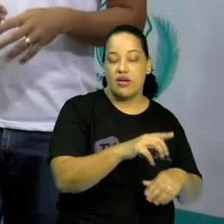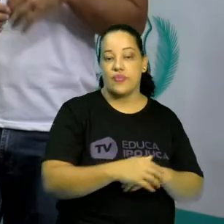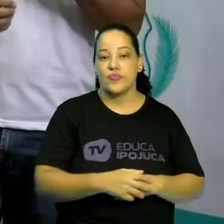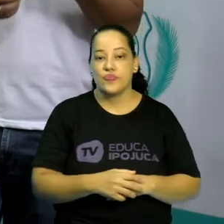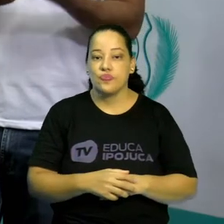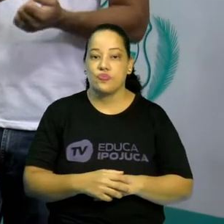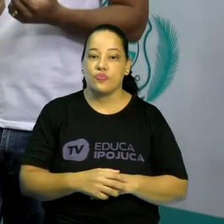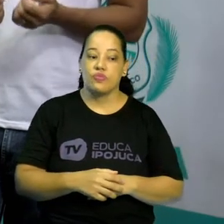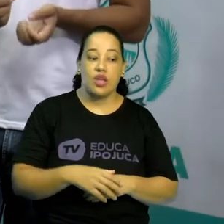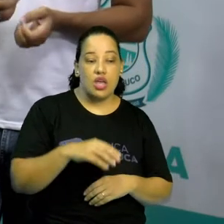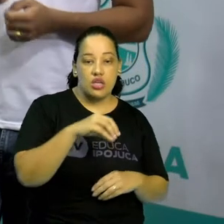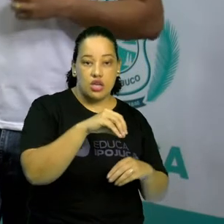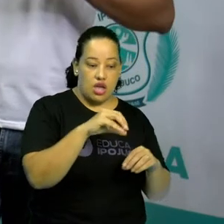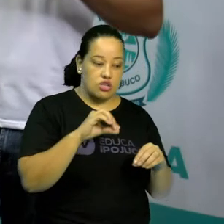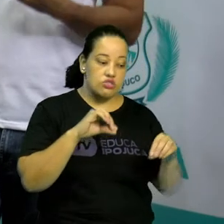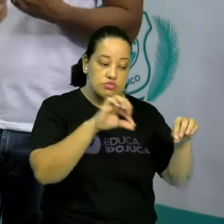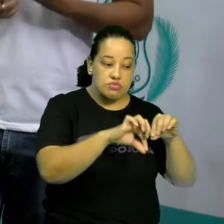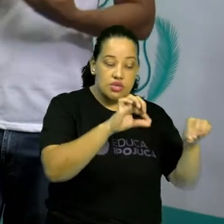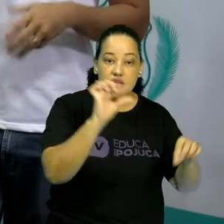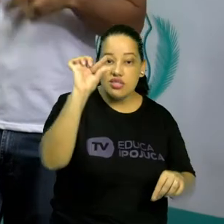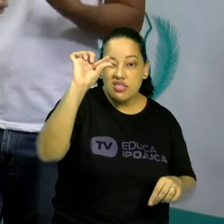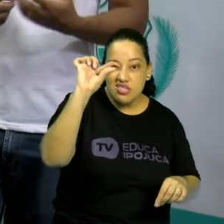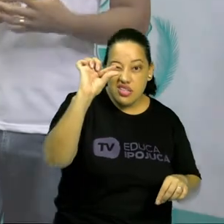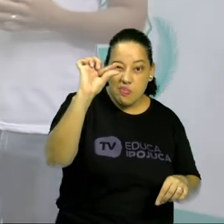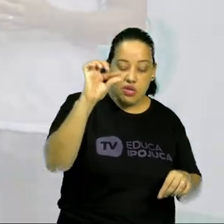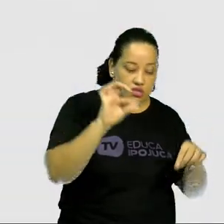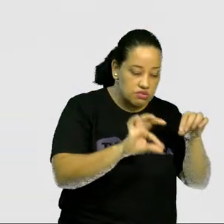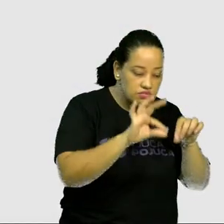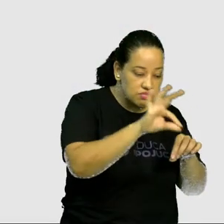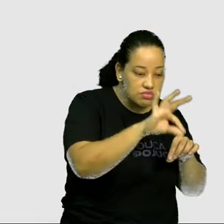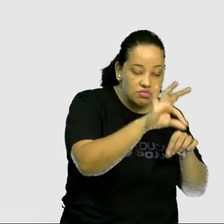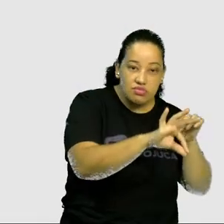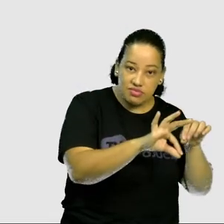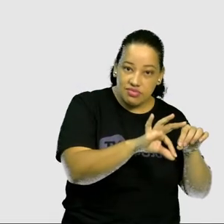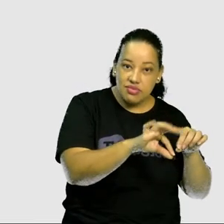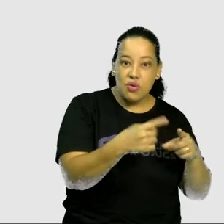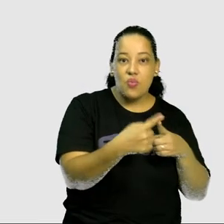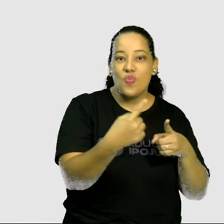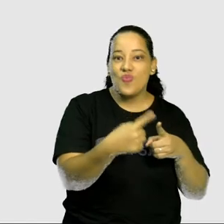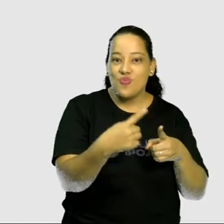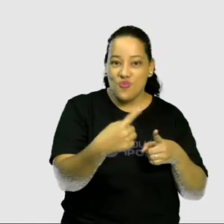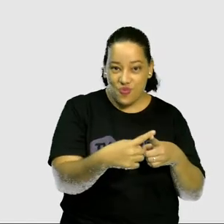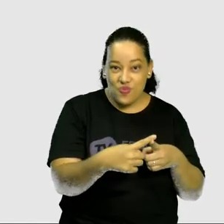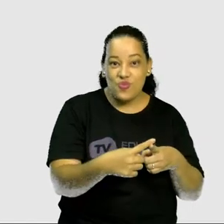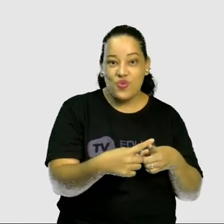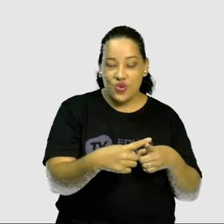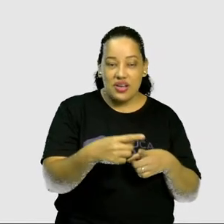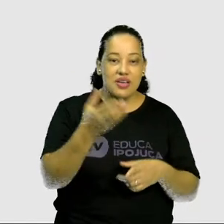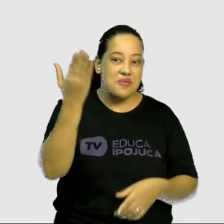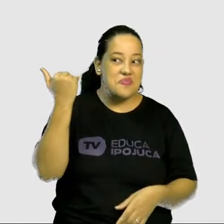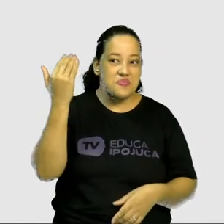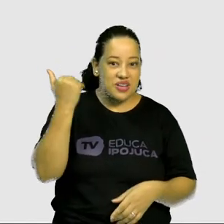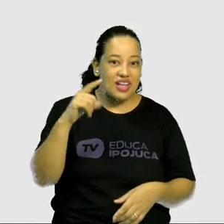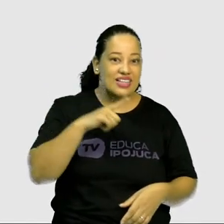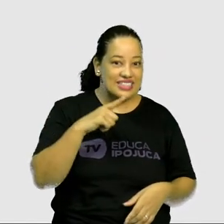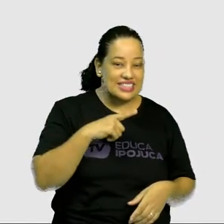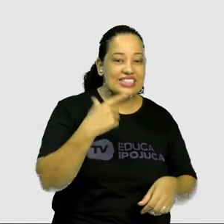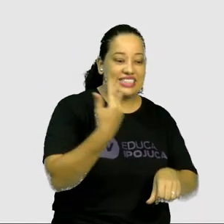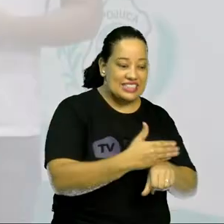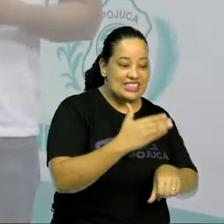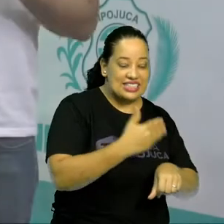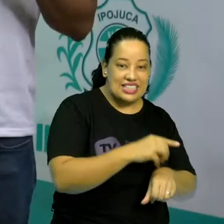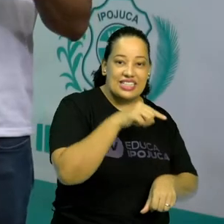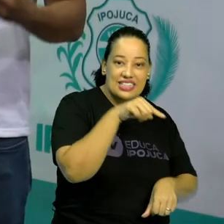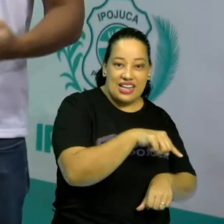eles são sementes, né? É um jogo que tem como origem justamente a prática do semear, algo muito comum